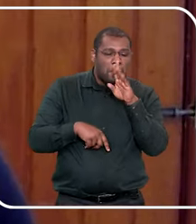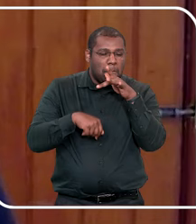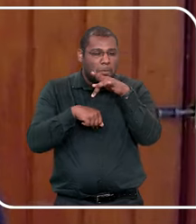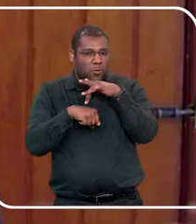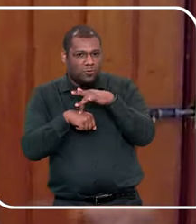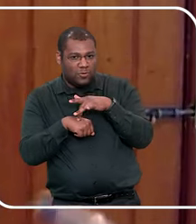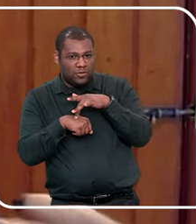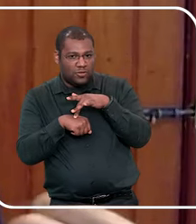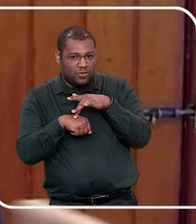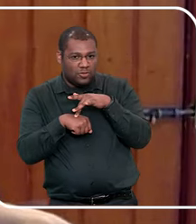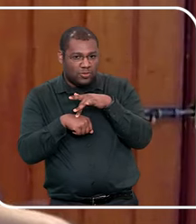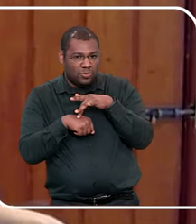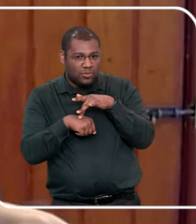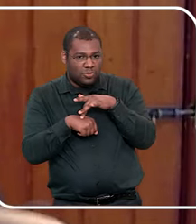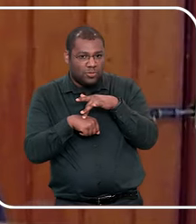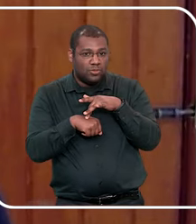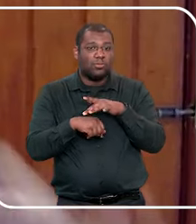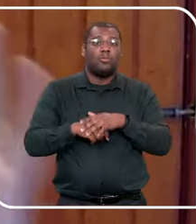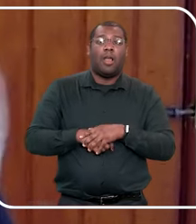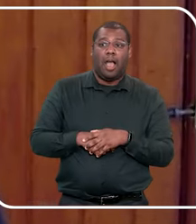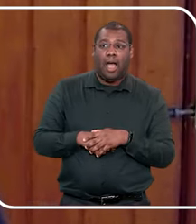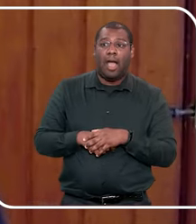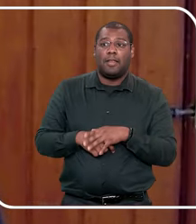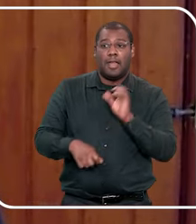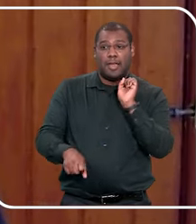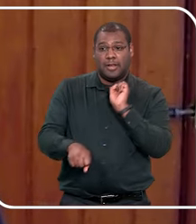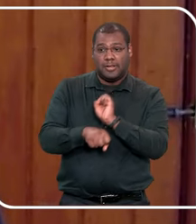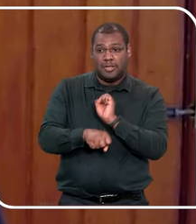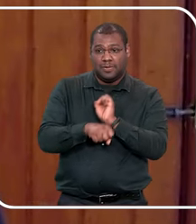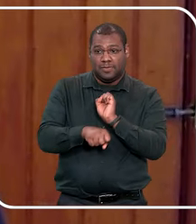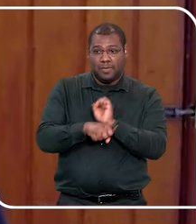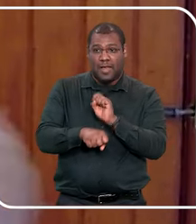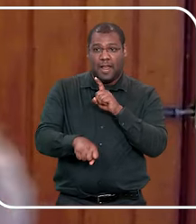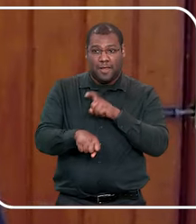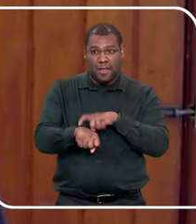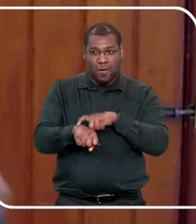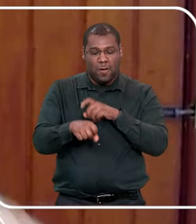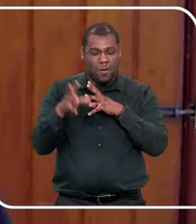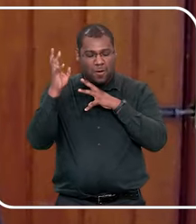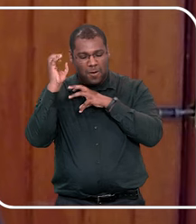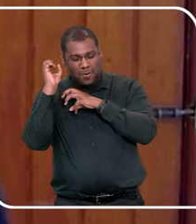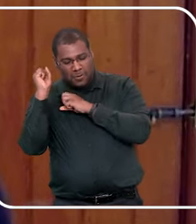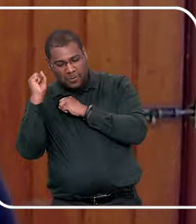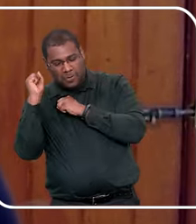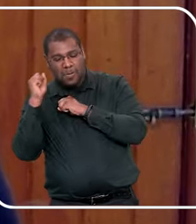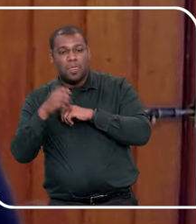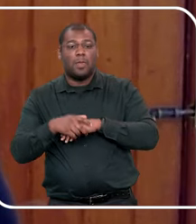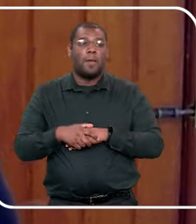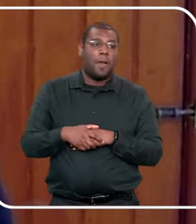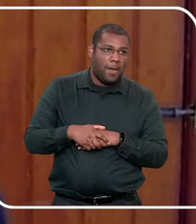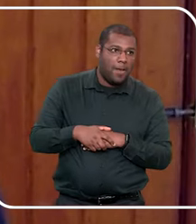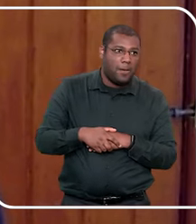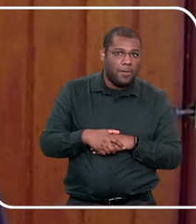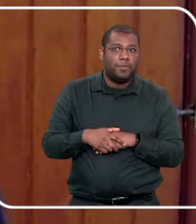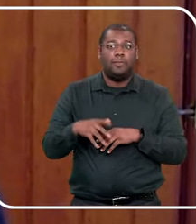que tem um tiro, coisa, fica quietinha, eu tenho, aqui em casa eu tenho uma mestre, né, que quando era criança, a fingia que tava dormindo, a Carolina, se ela tiver ouvindo a palestra,